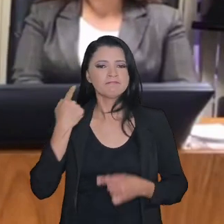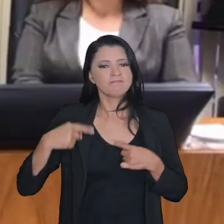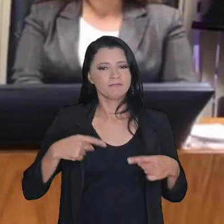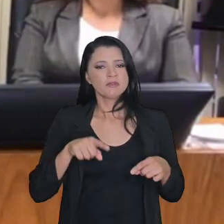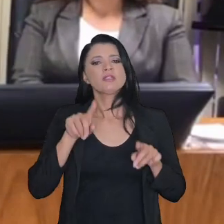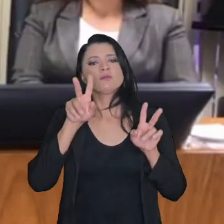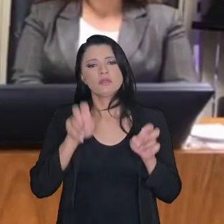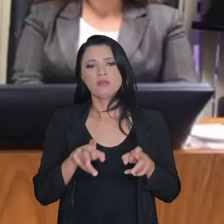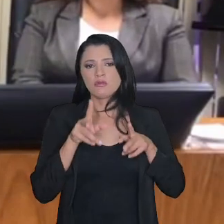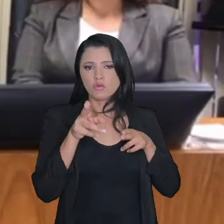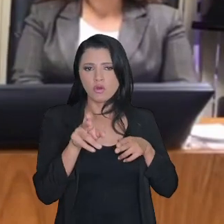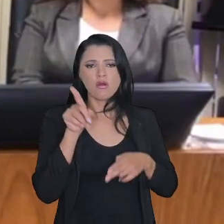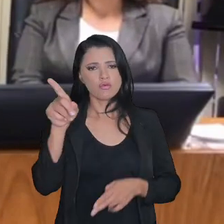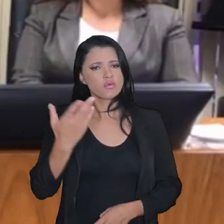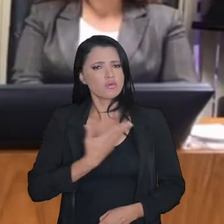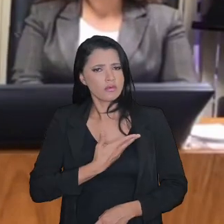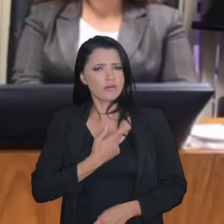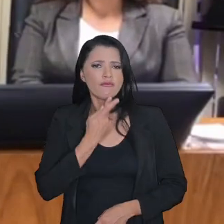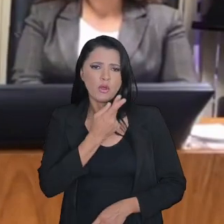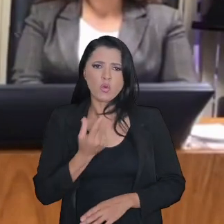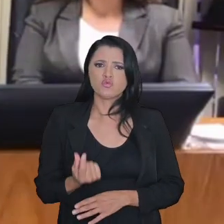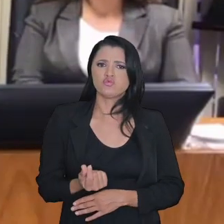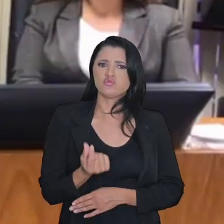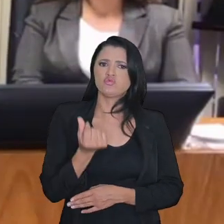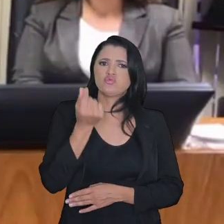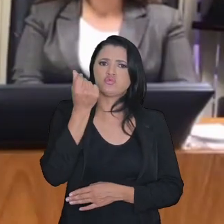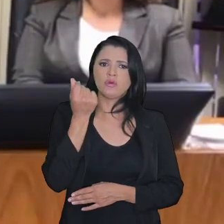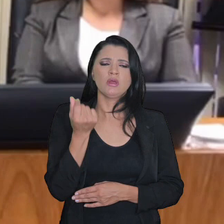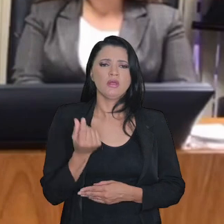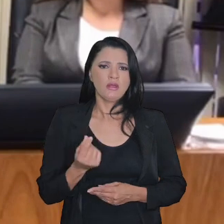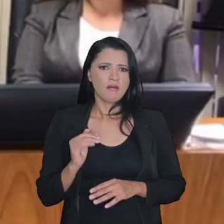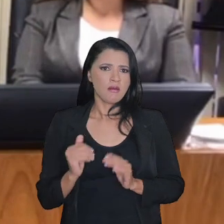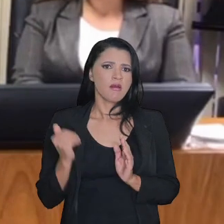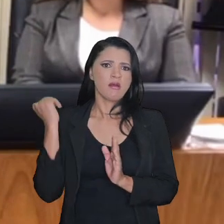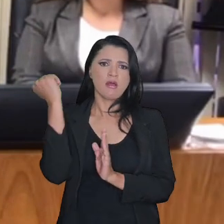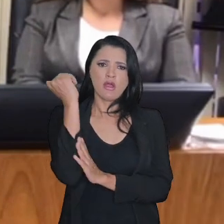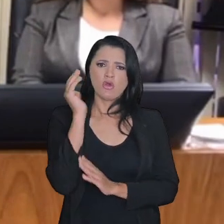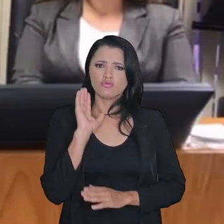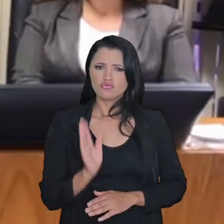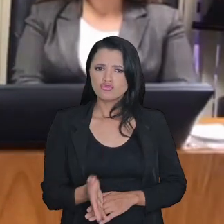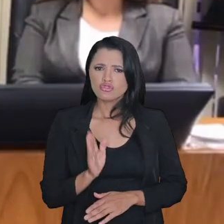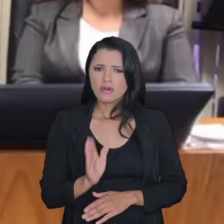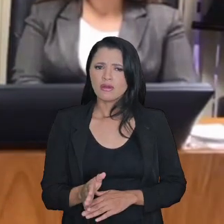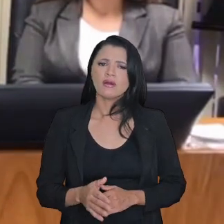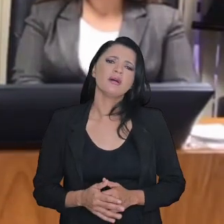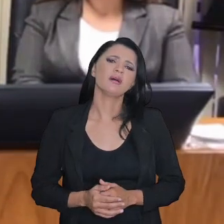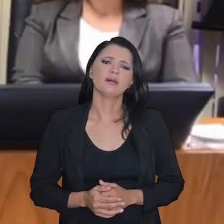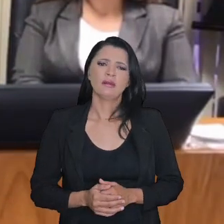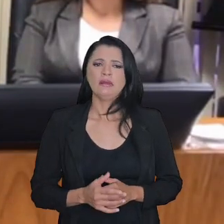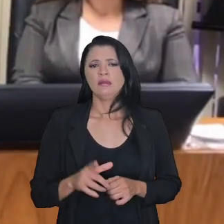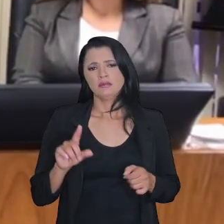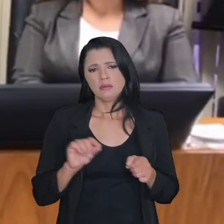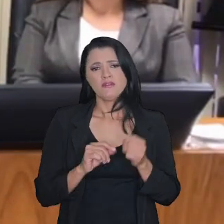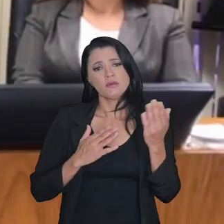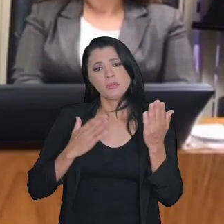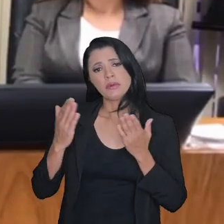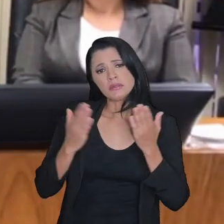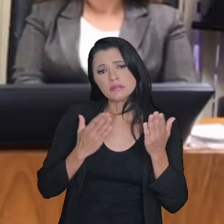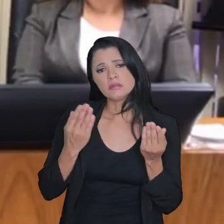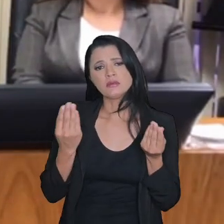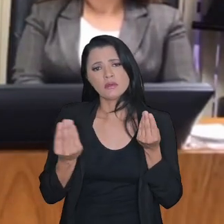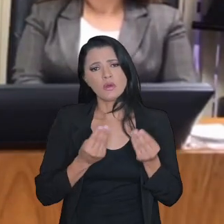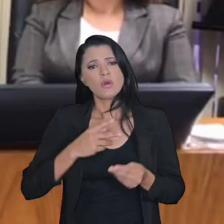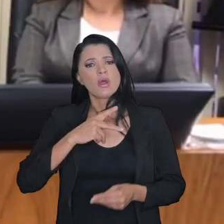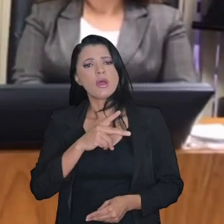valores muito altos já transacionados, até fizeram uma comparação com o PIB do Uruguai já,